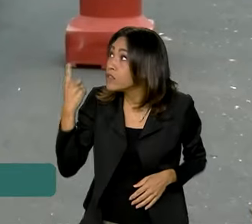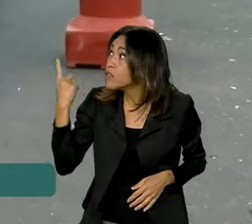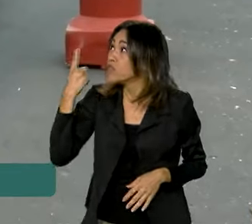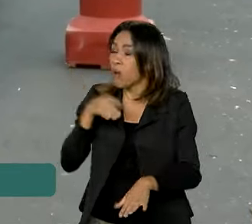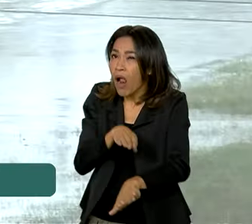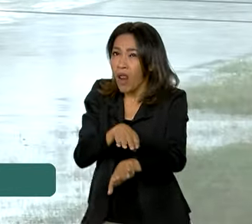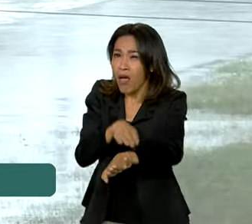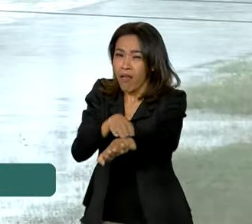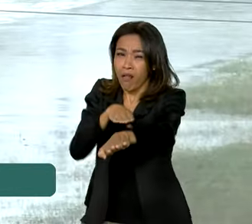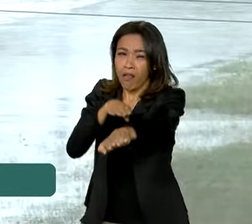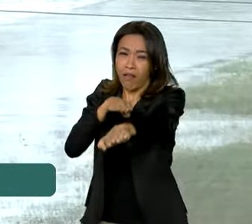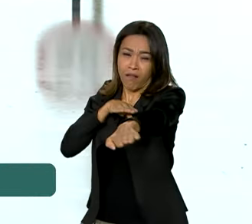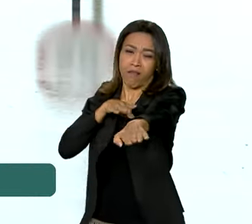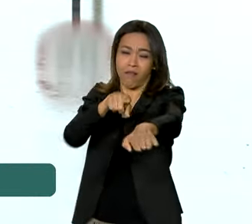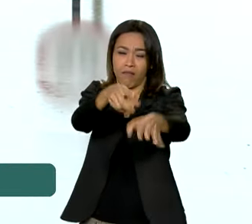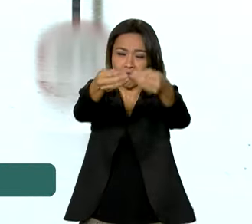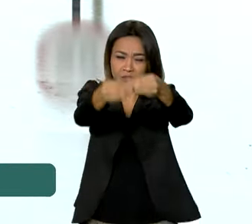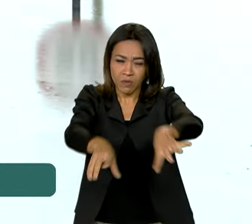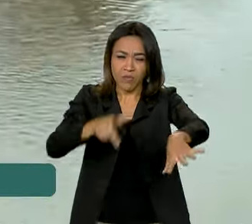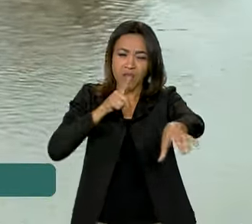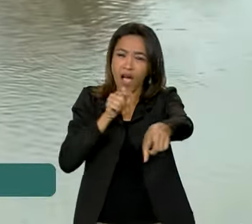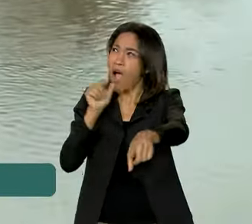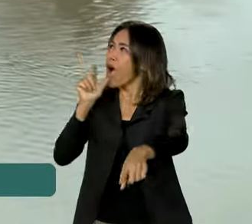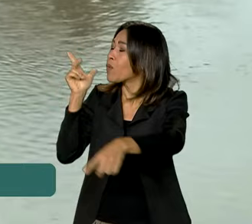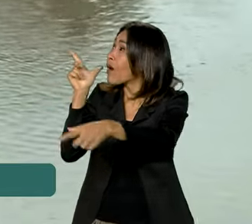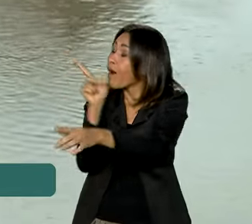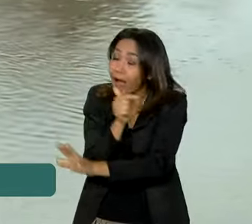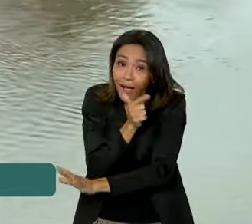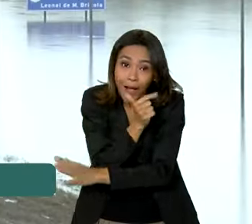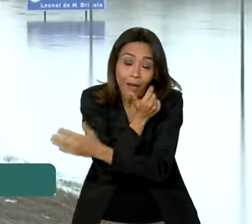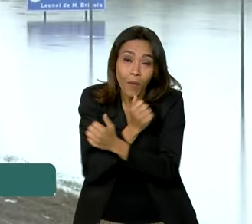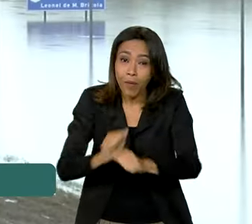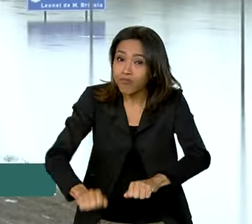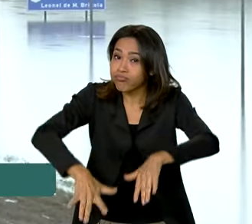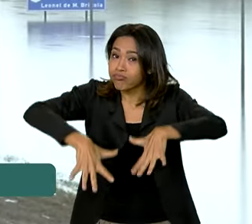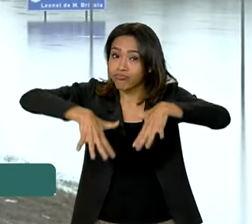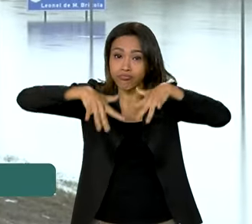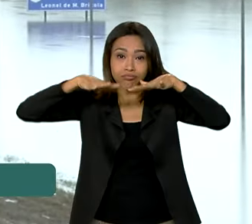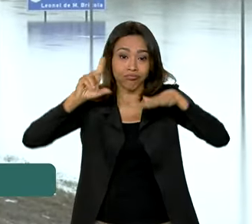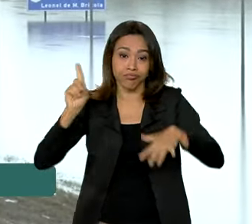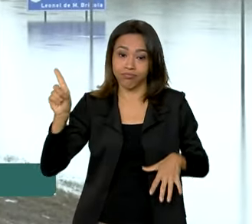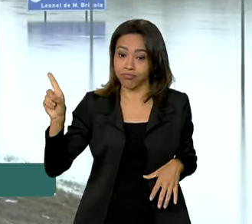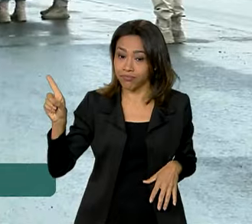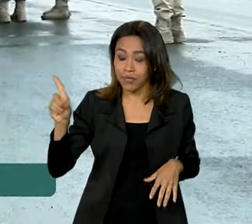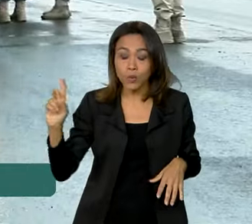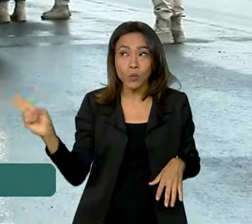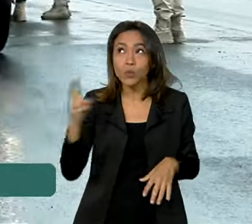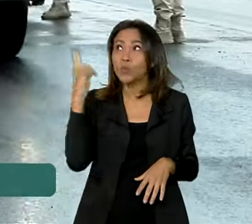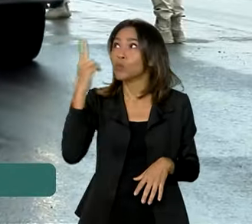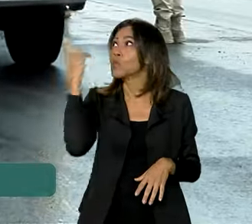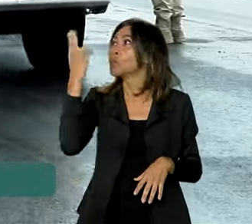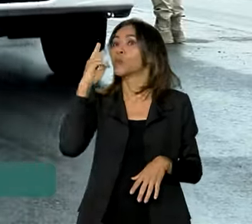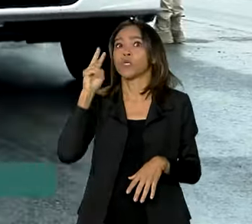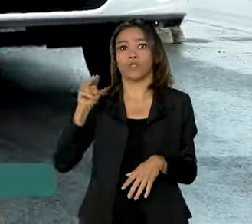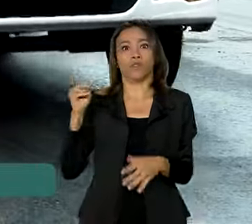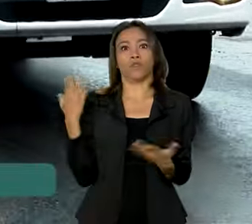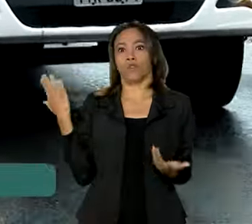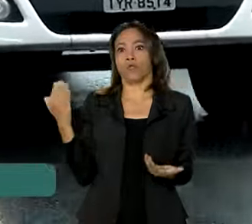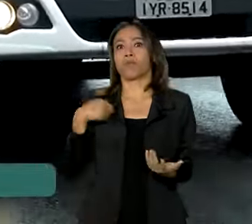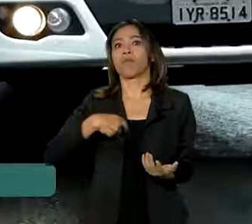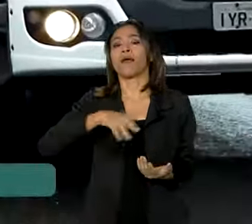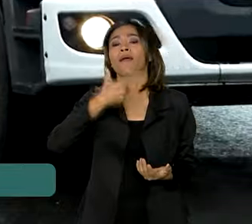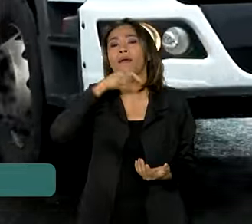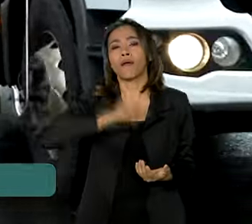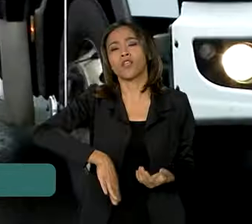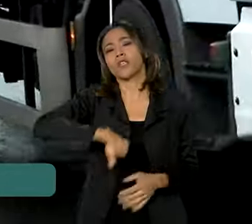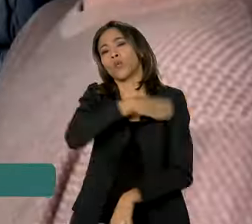engarrafamentos, destruição e água, muita água. Um cenário incomum até para quem já é veterano